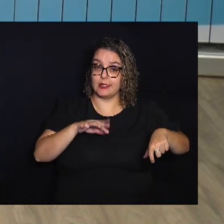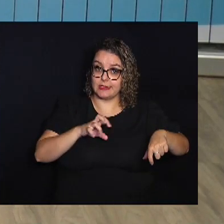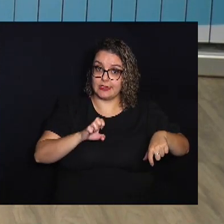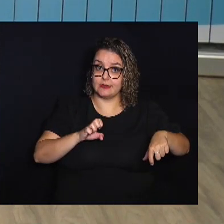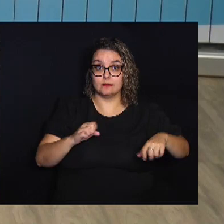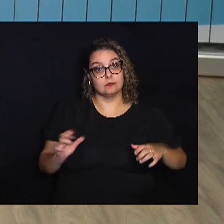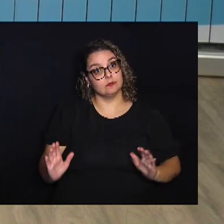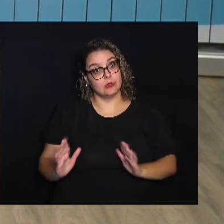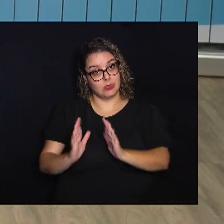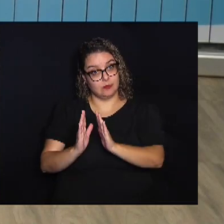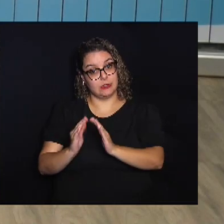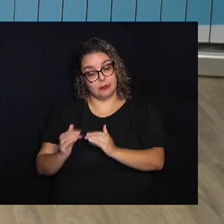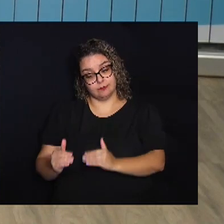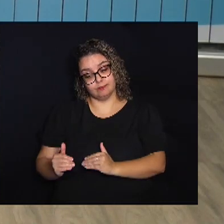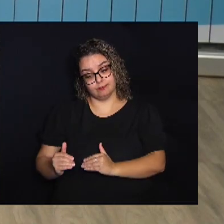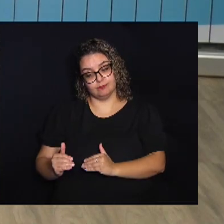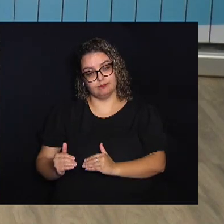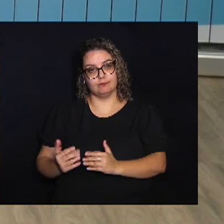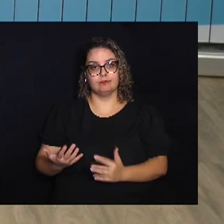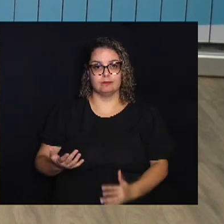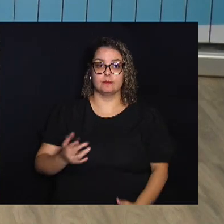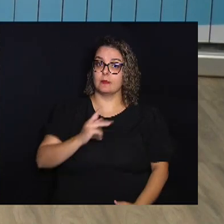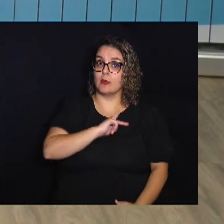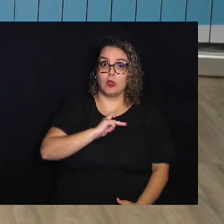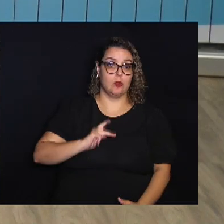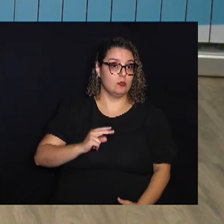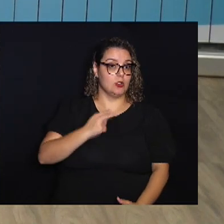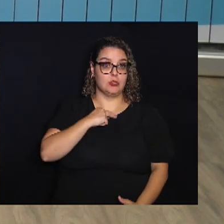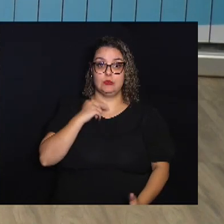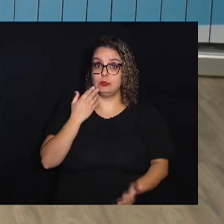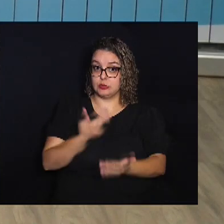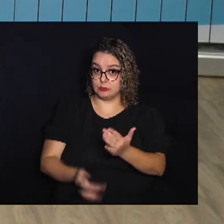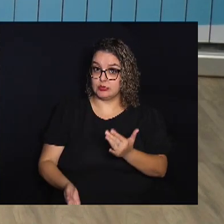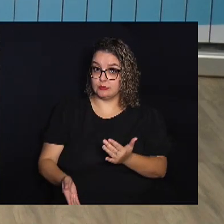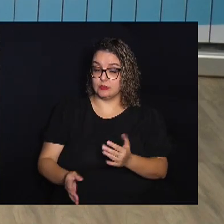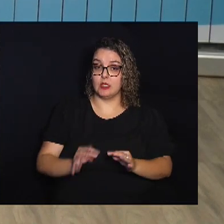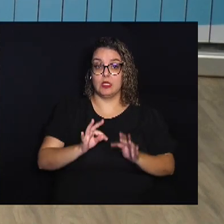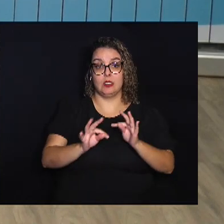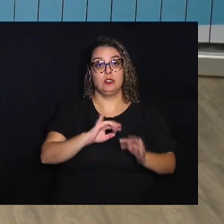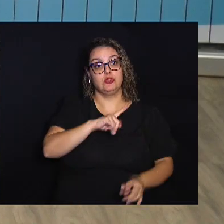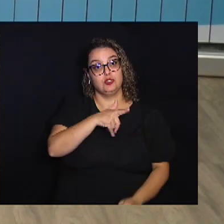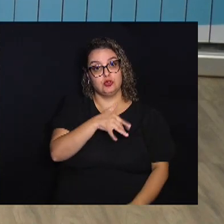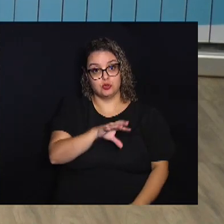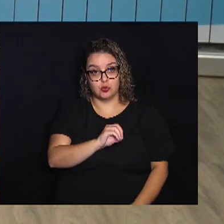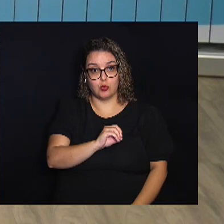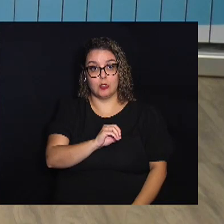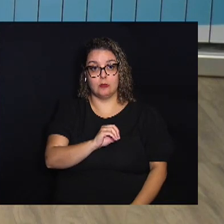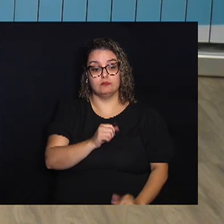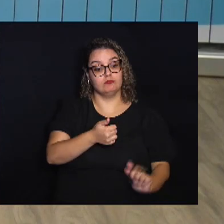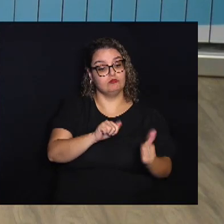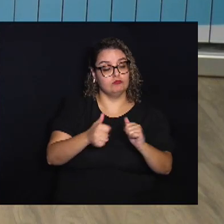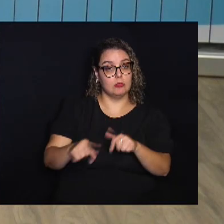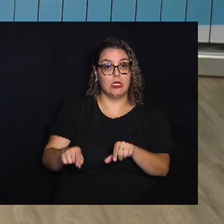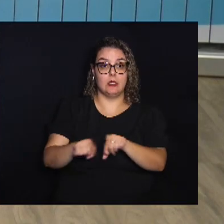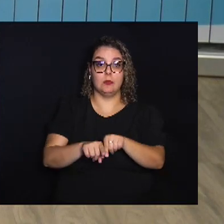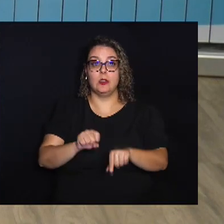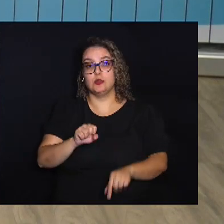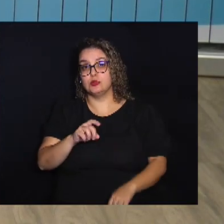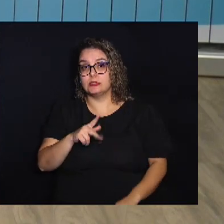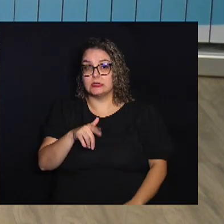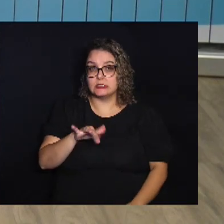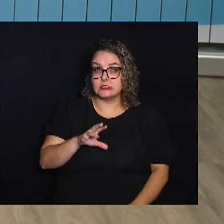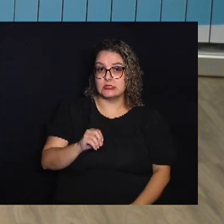enfrenta Uma equipe da zona De rebaixamento A Ponte Não pode desperdiçar Técnico Técnico Brigatti Avalia também O Sérgio Rafael